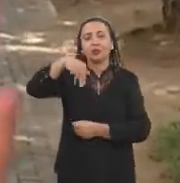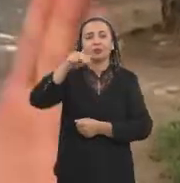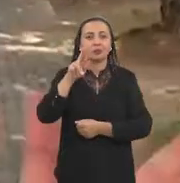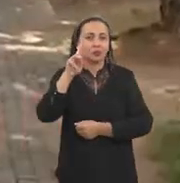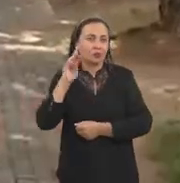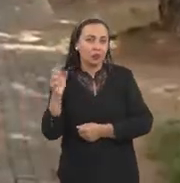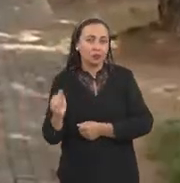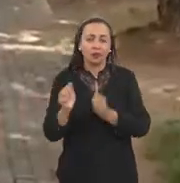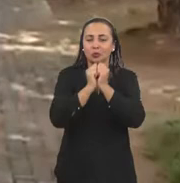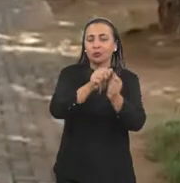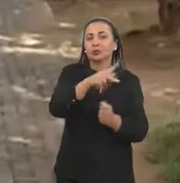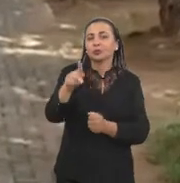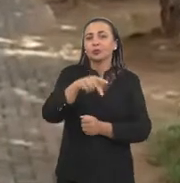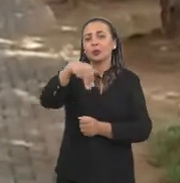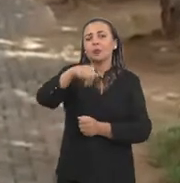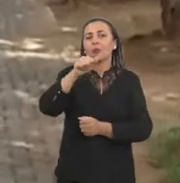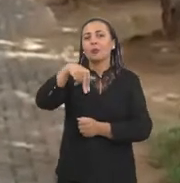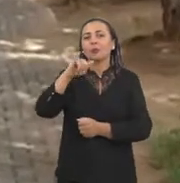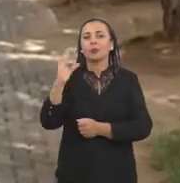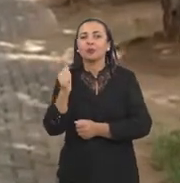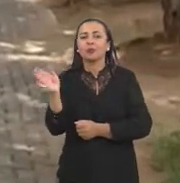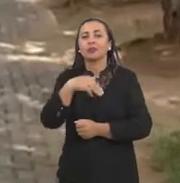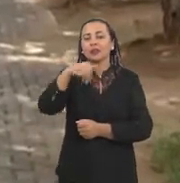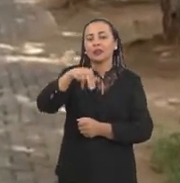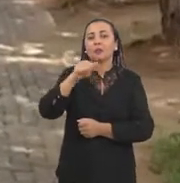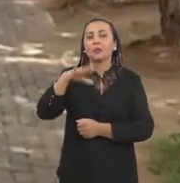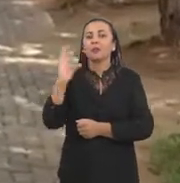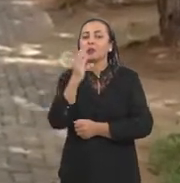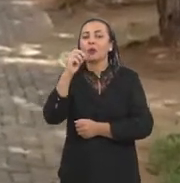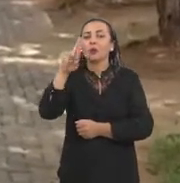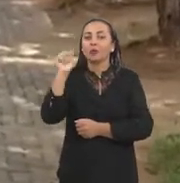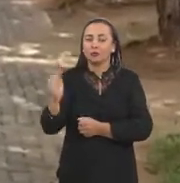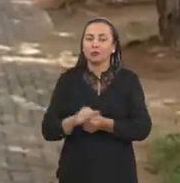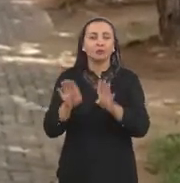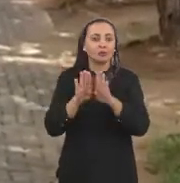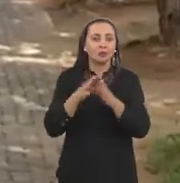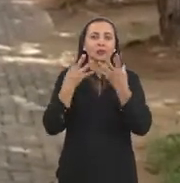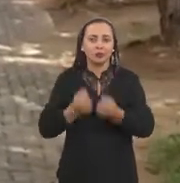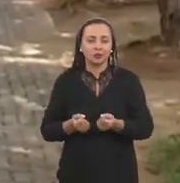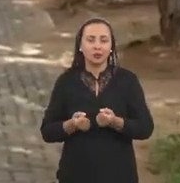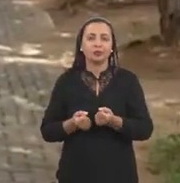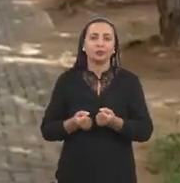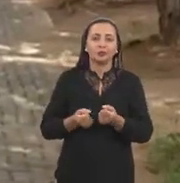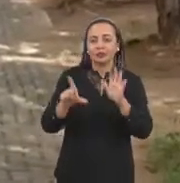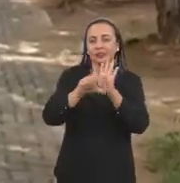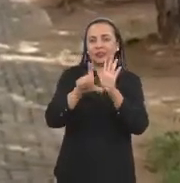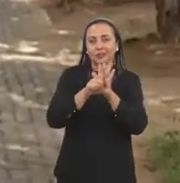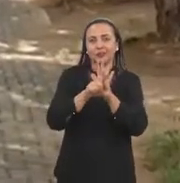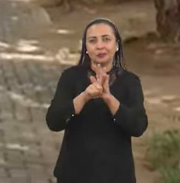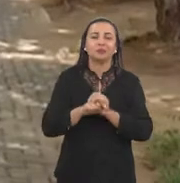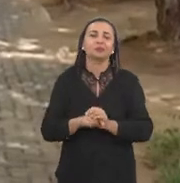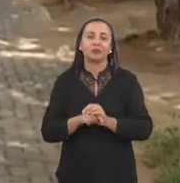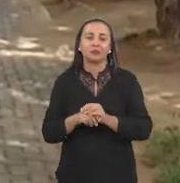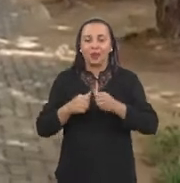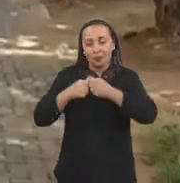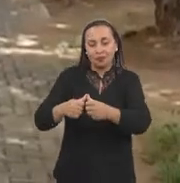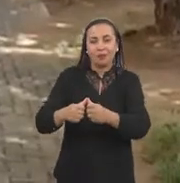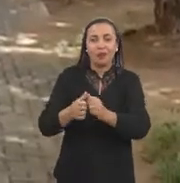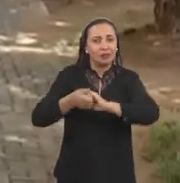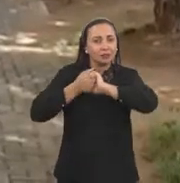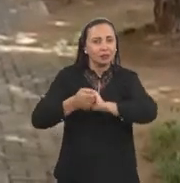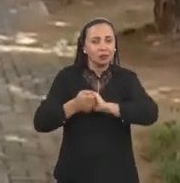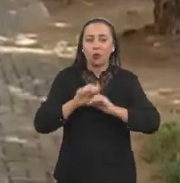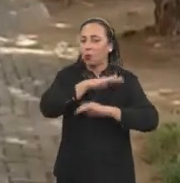Pouco tempo depois, quando já estava vinculado ao FCG, foram dados os primeiros passos para a aprovação da pesquisa de extração dos corantes